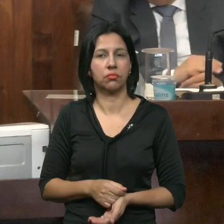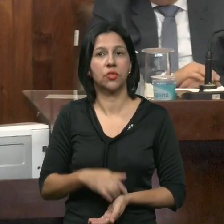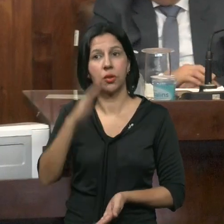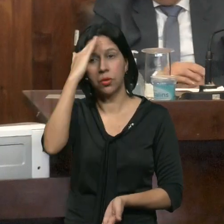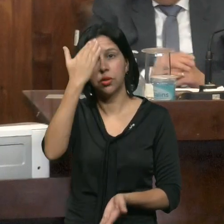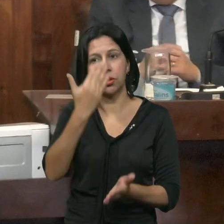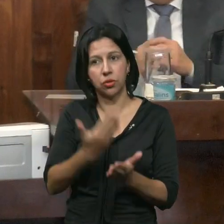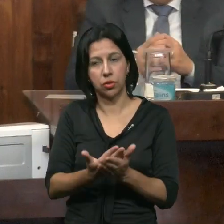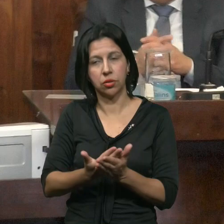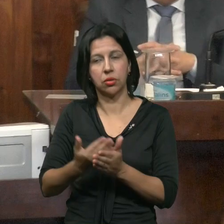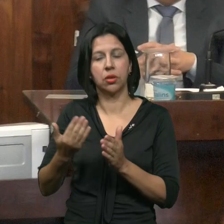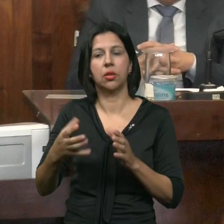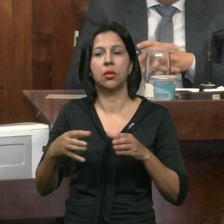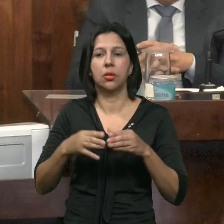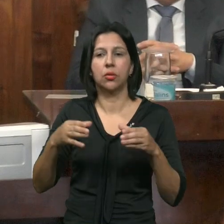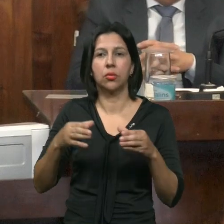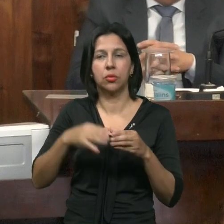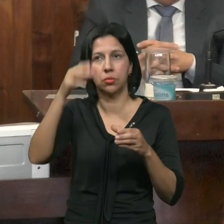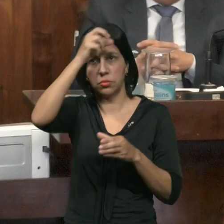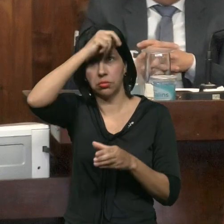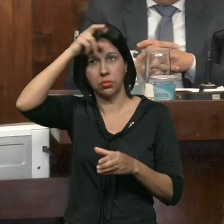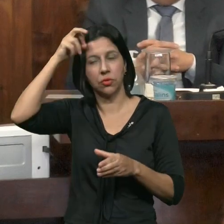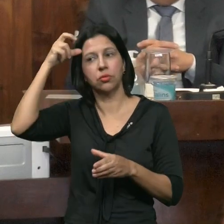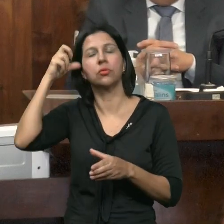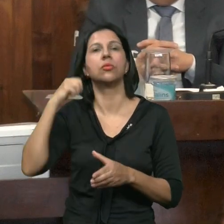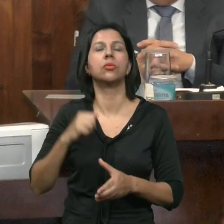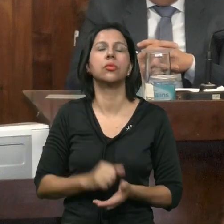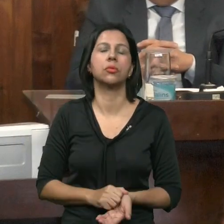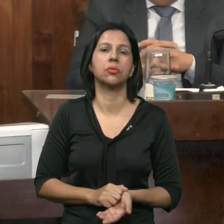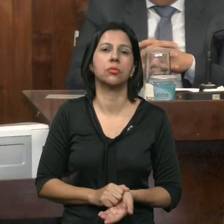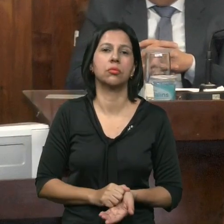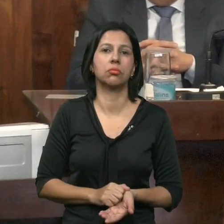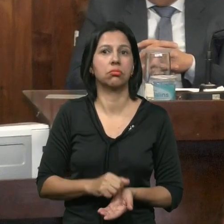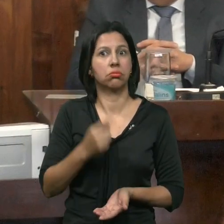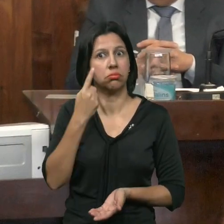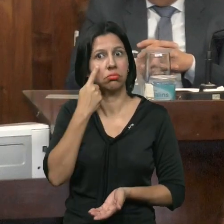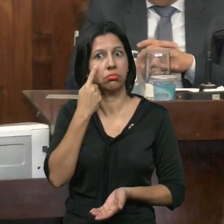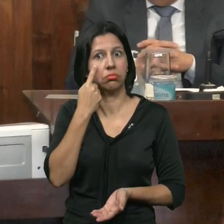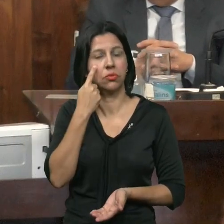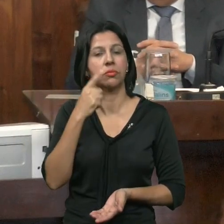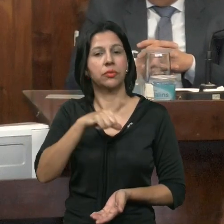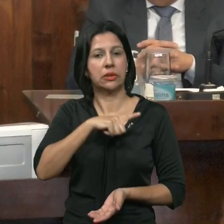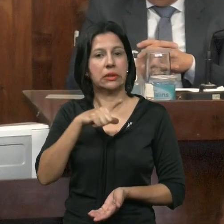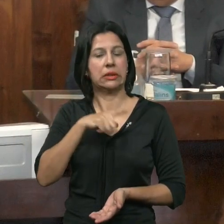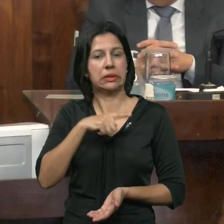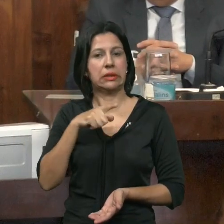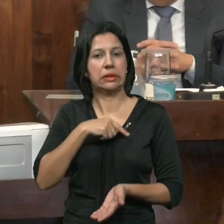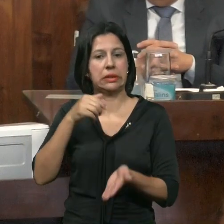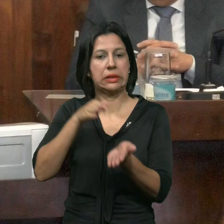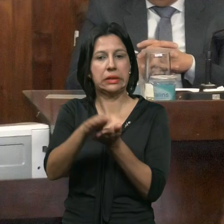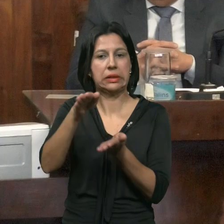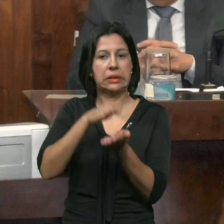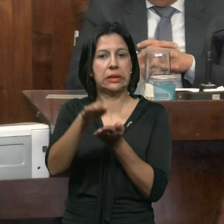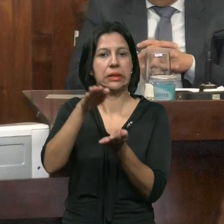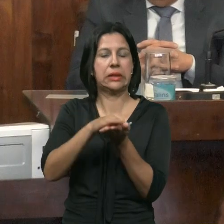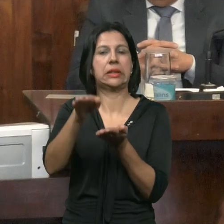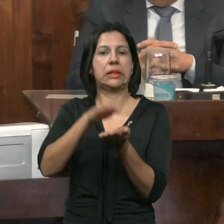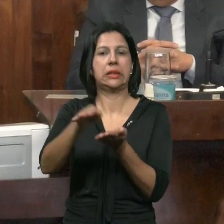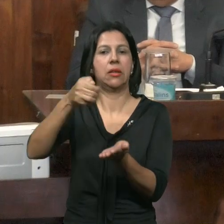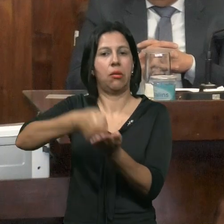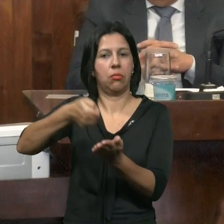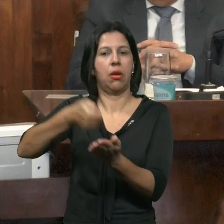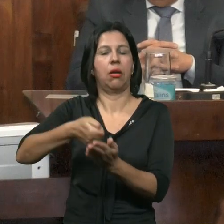Executivo Não Terá Dificuldade Até Porque Estão Assumindo Muitas Despesas Principalmente Nesse Final De Mandato